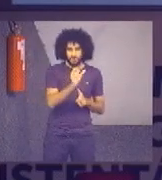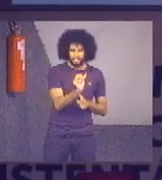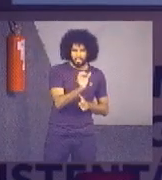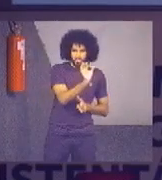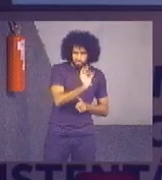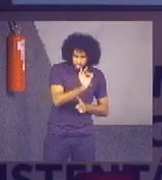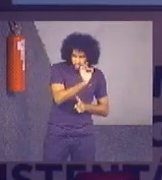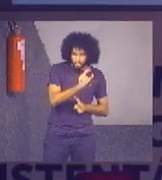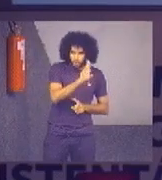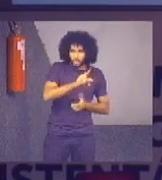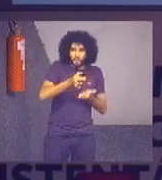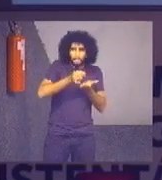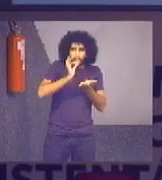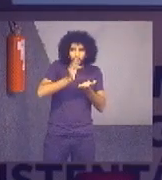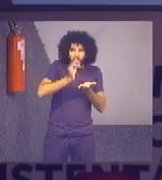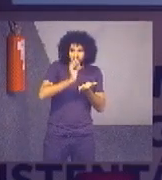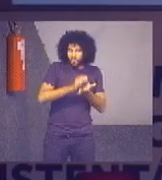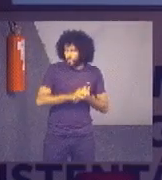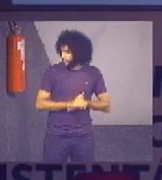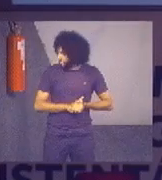são para consumo de café.